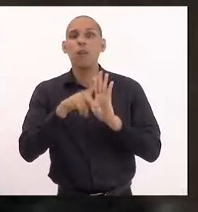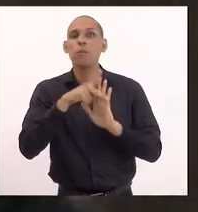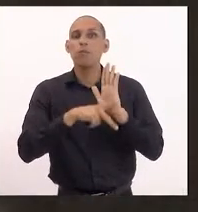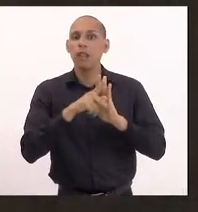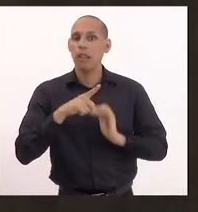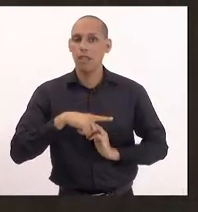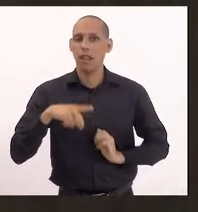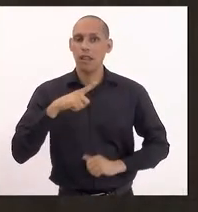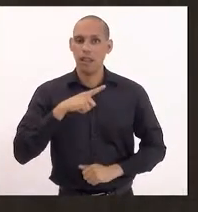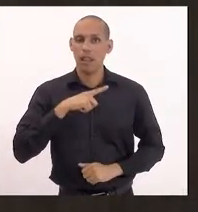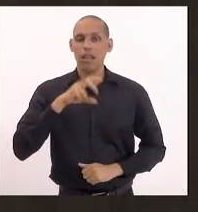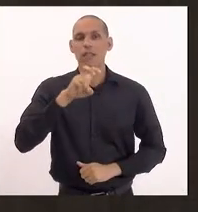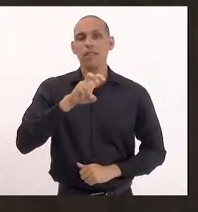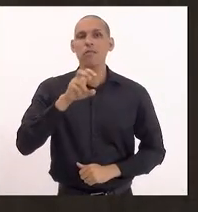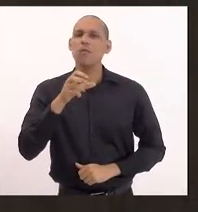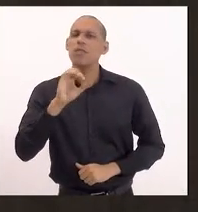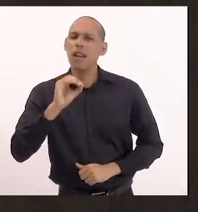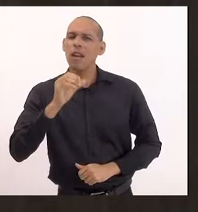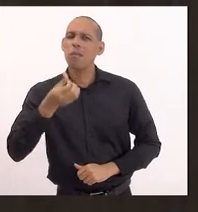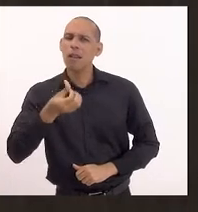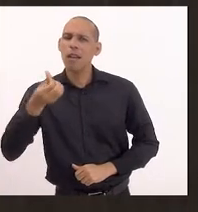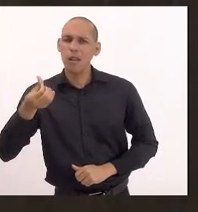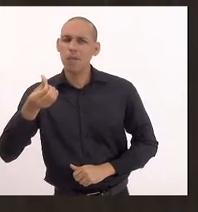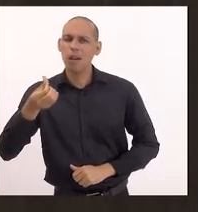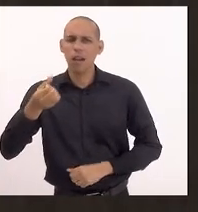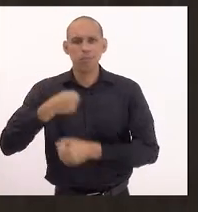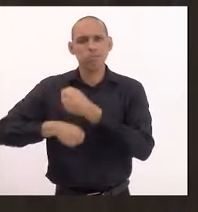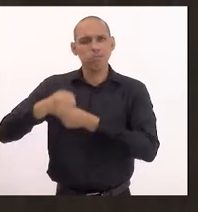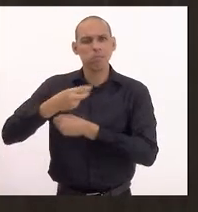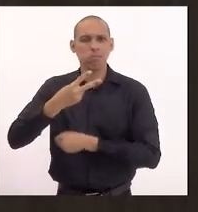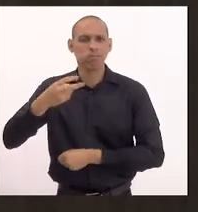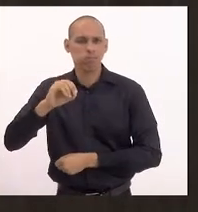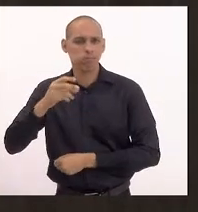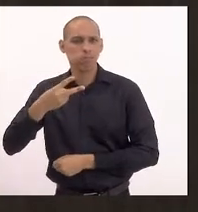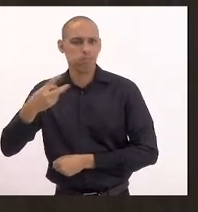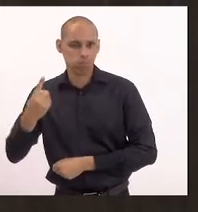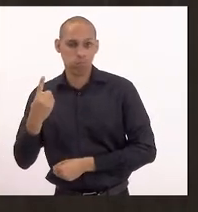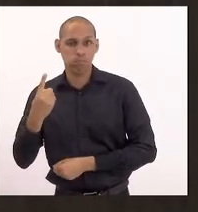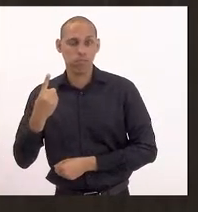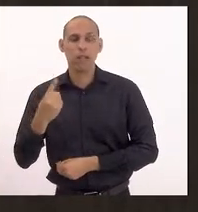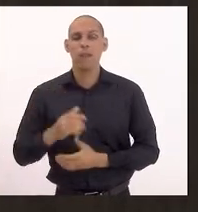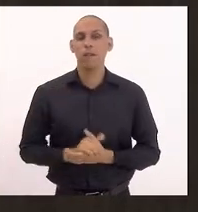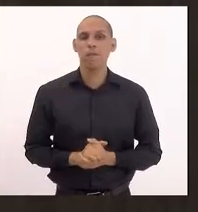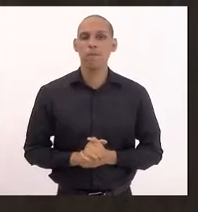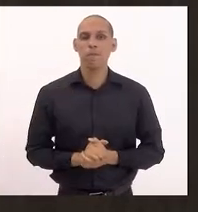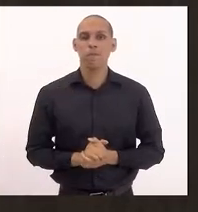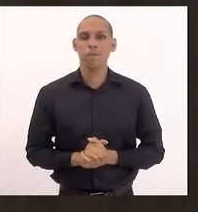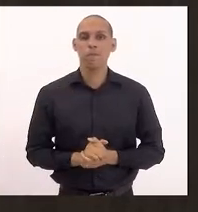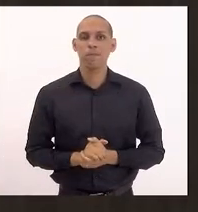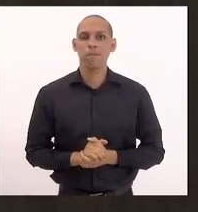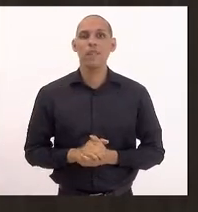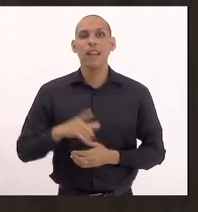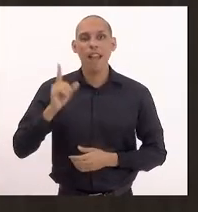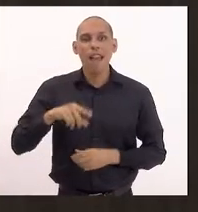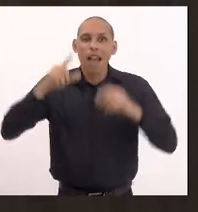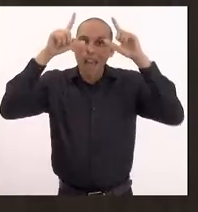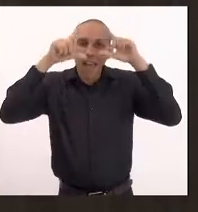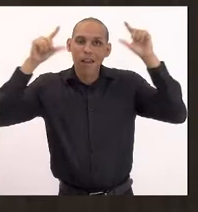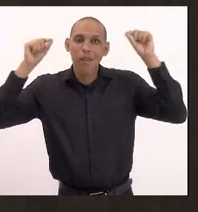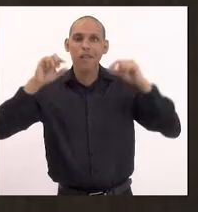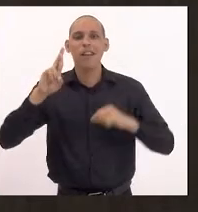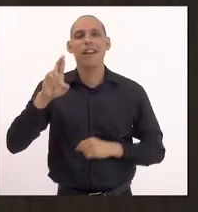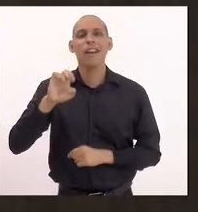5066 de 2021 da enfermeira Rejane,